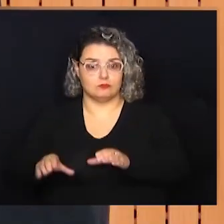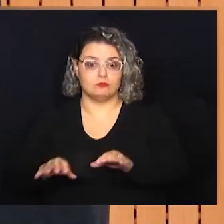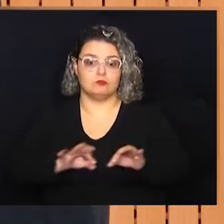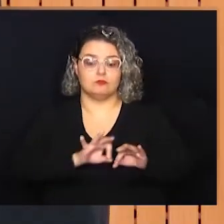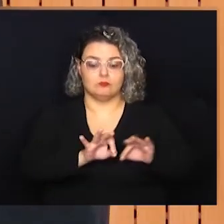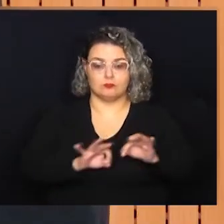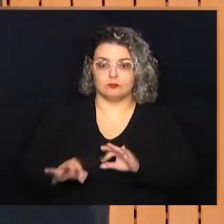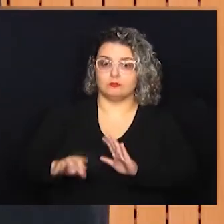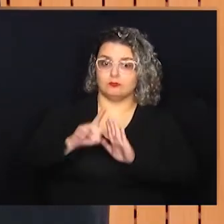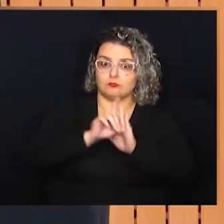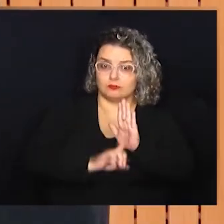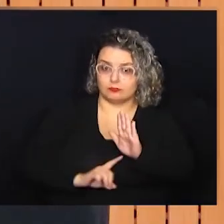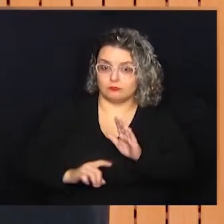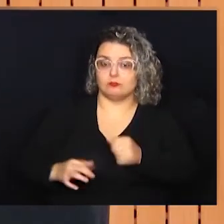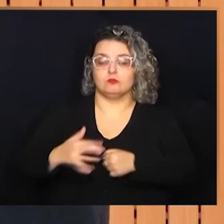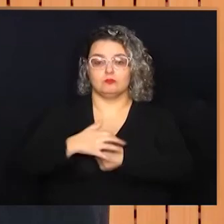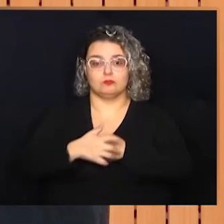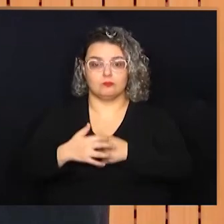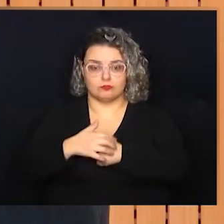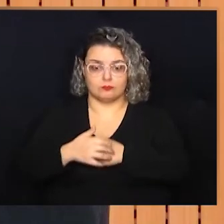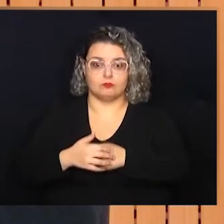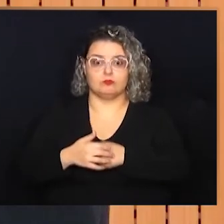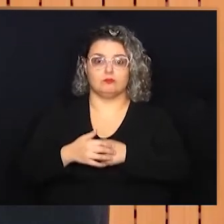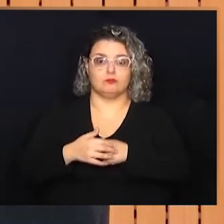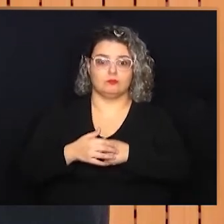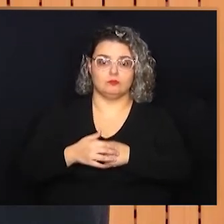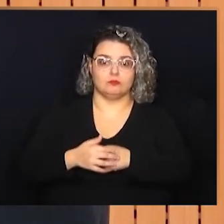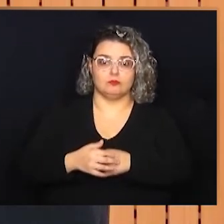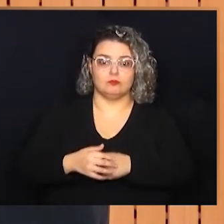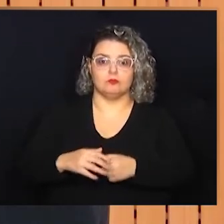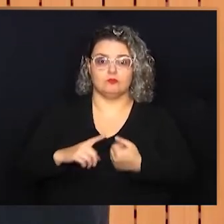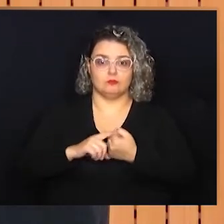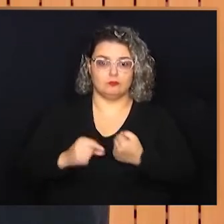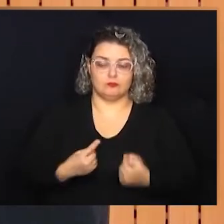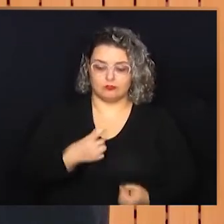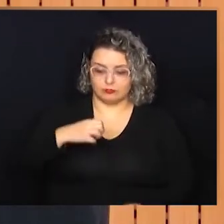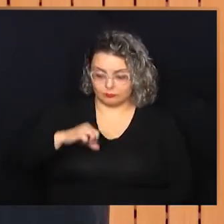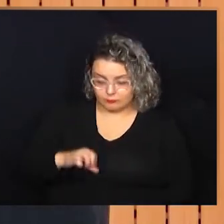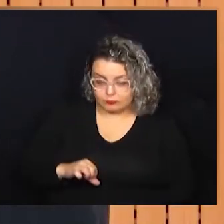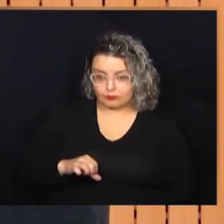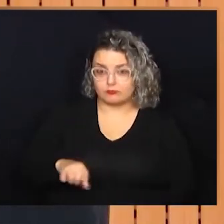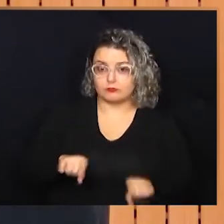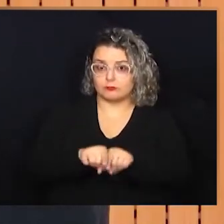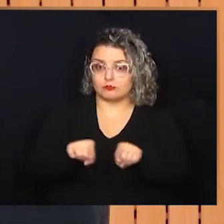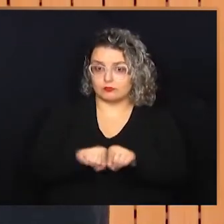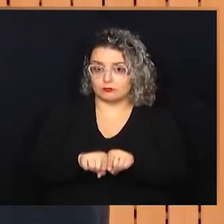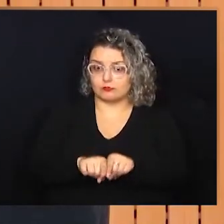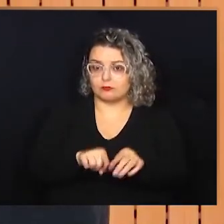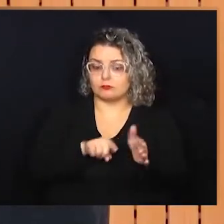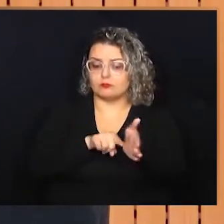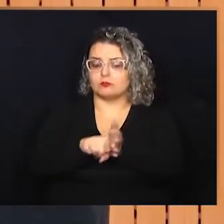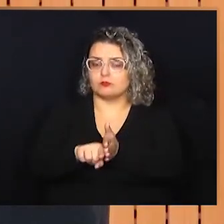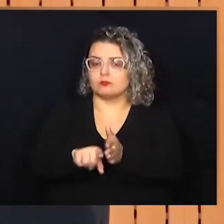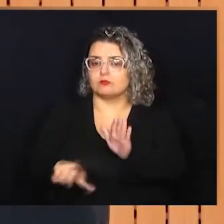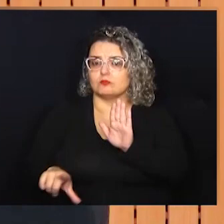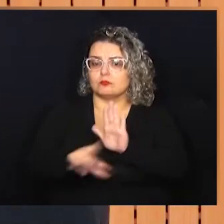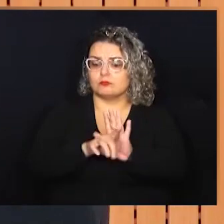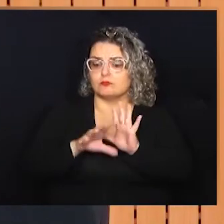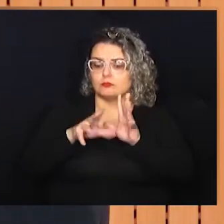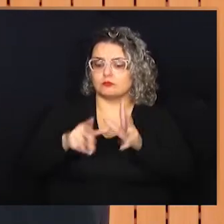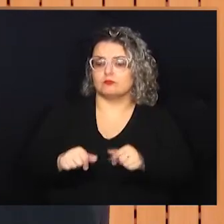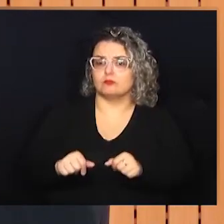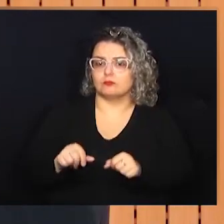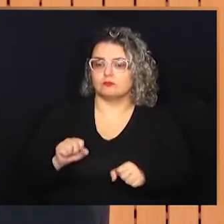coordenador do Programa de Direitos Digitais Associação, artigo 19, também questionou a questão da Lei